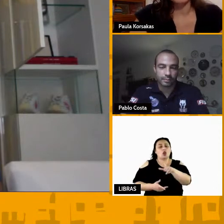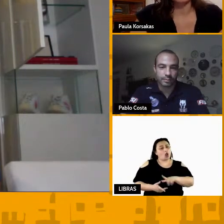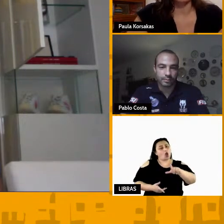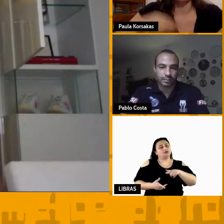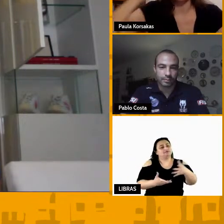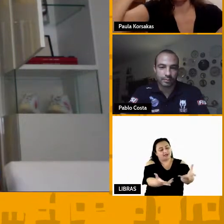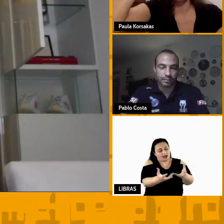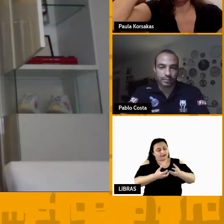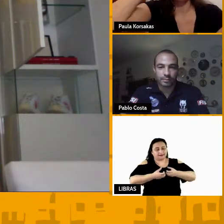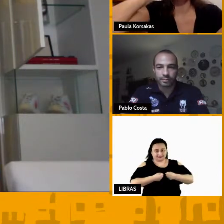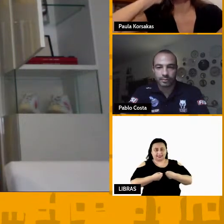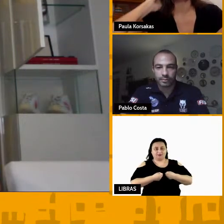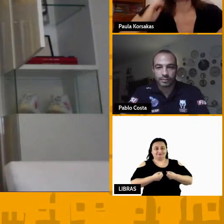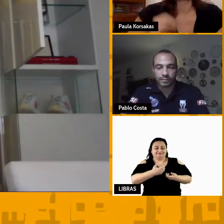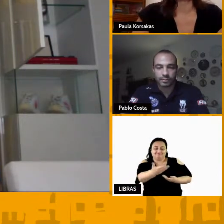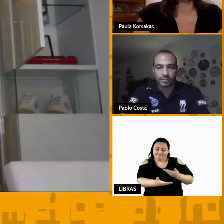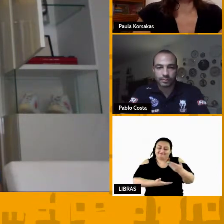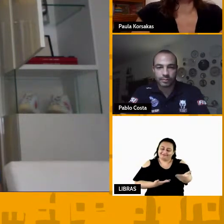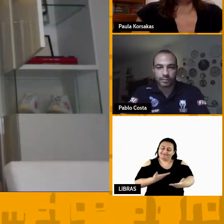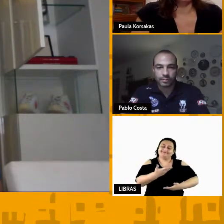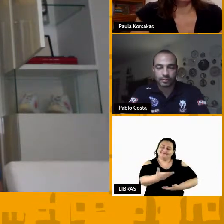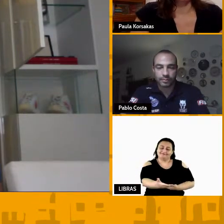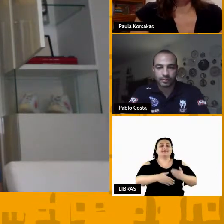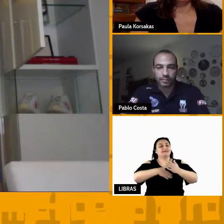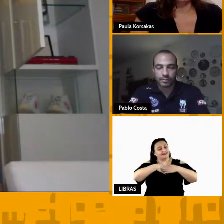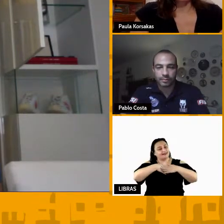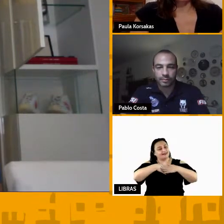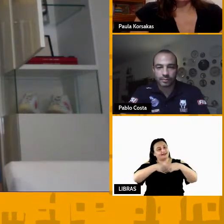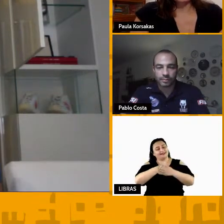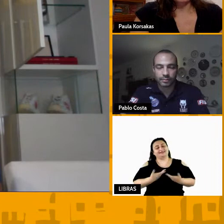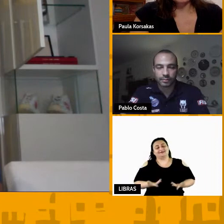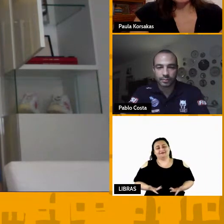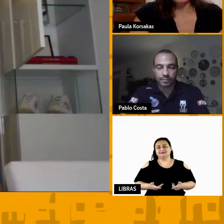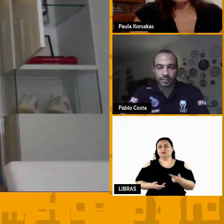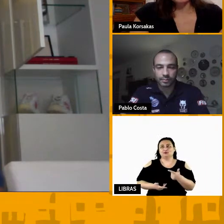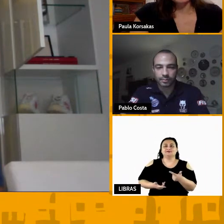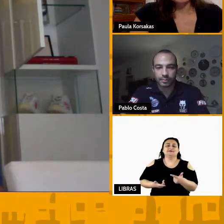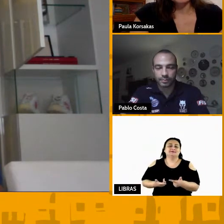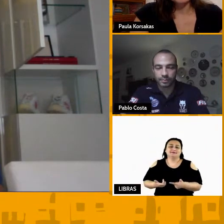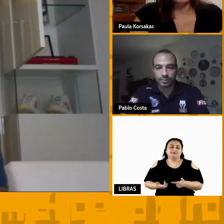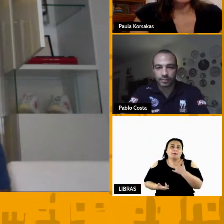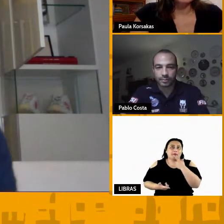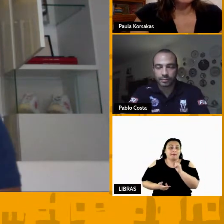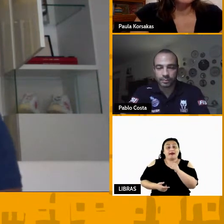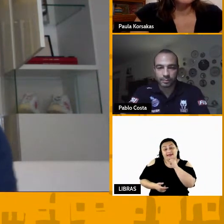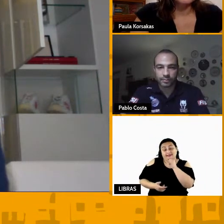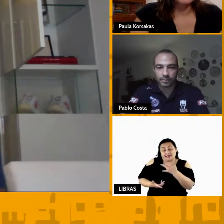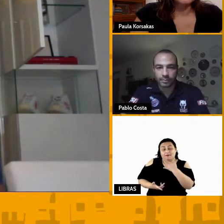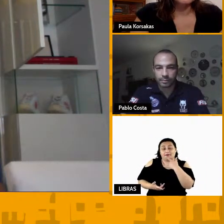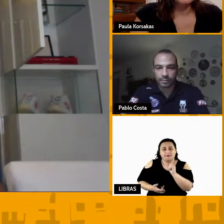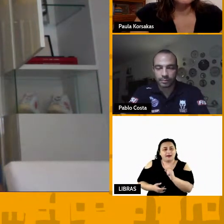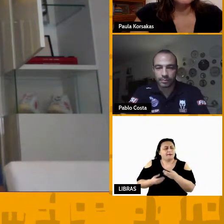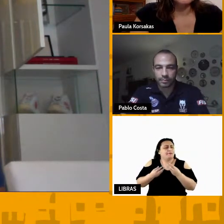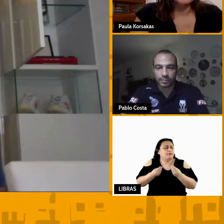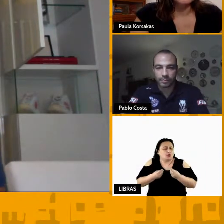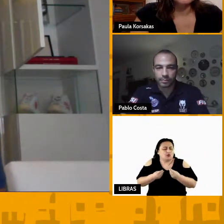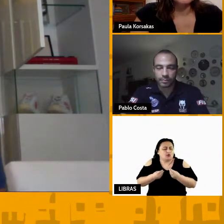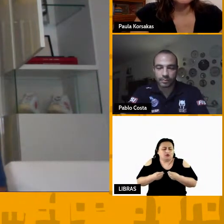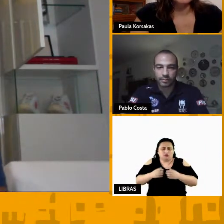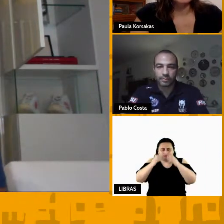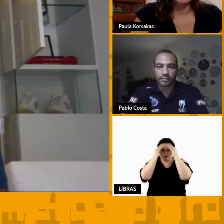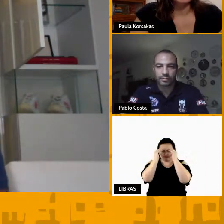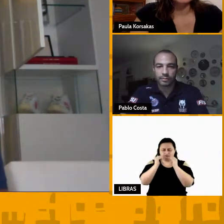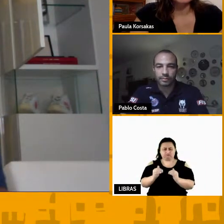você também é tratado com respeito, gentileza, com carinho. E eu não vejo, meu pai, por exemplo, era um cara super rigoroso,